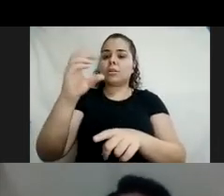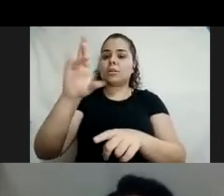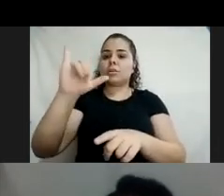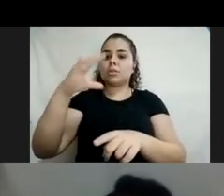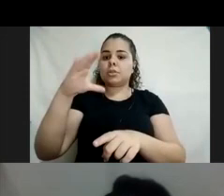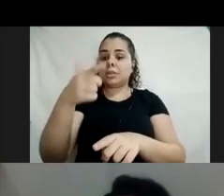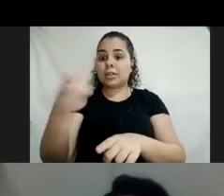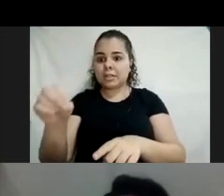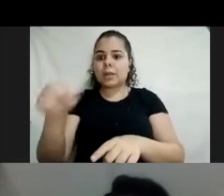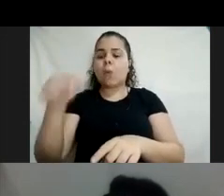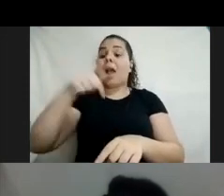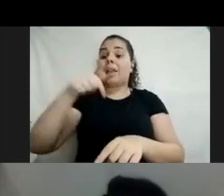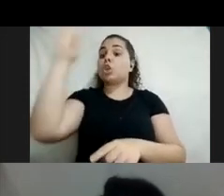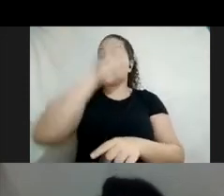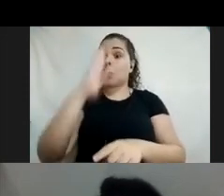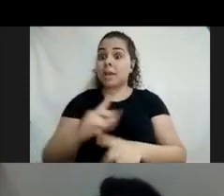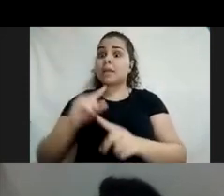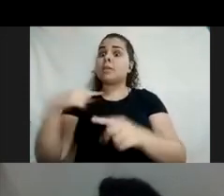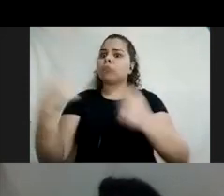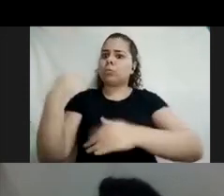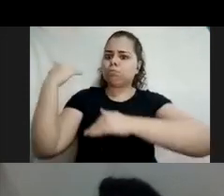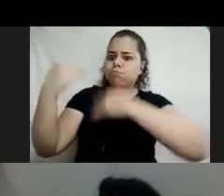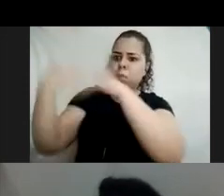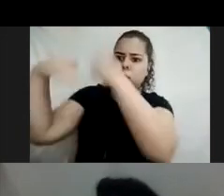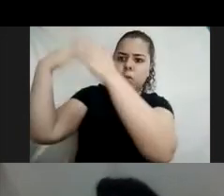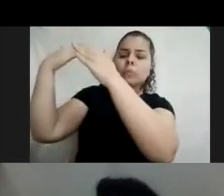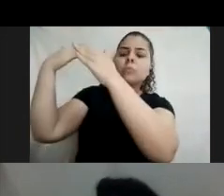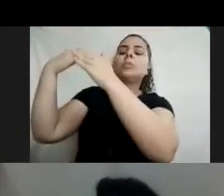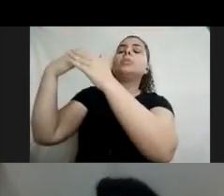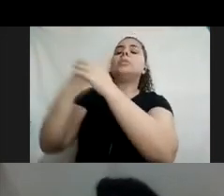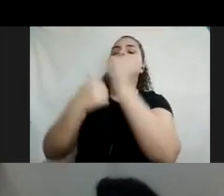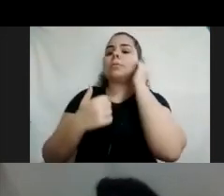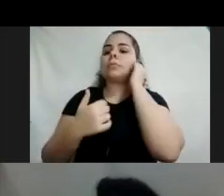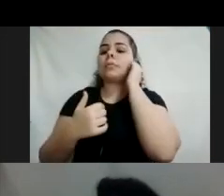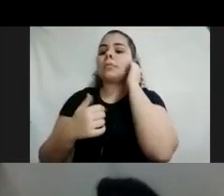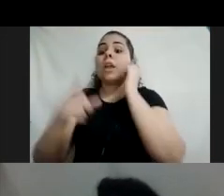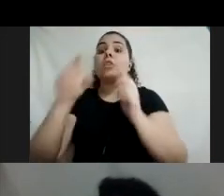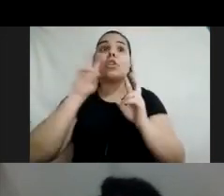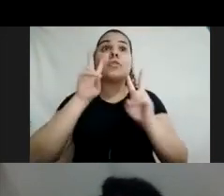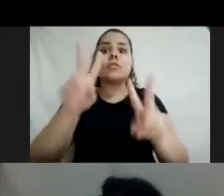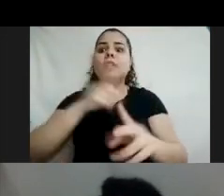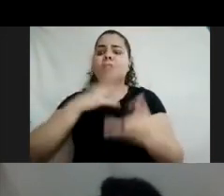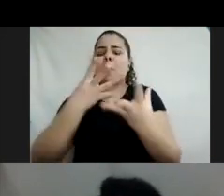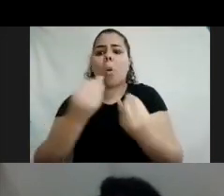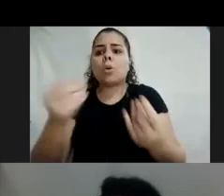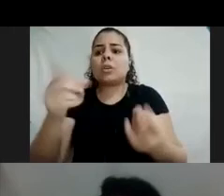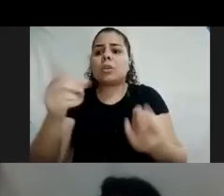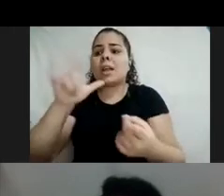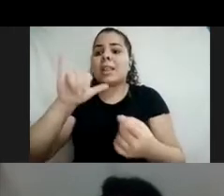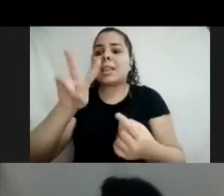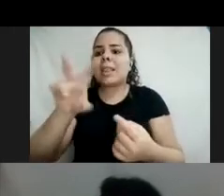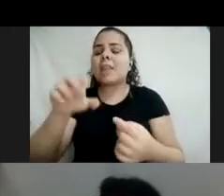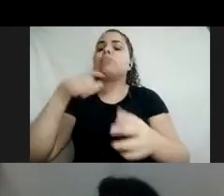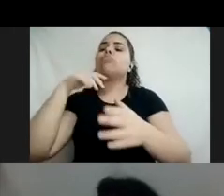desenvolvidos, a gente vendo lives com libras, não são todas, mas são muitas, a gente vendo pessoas